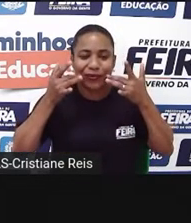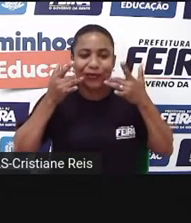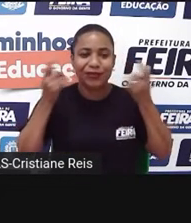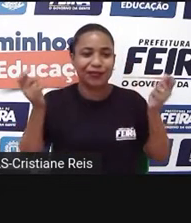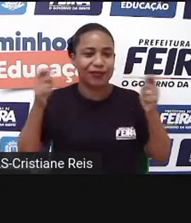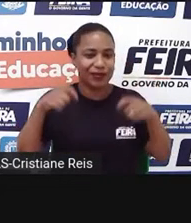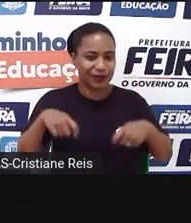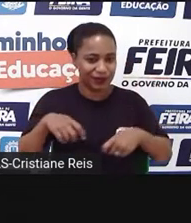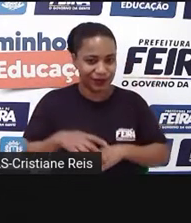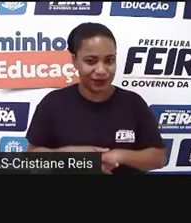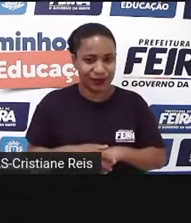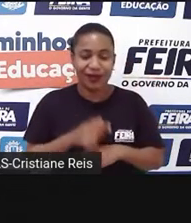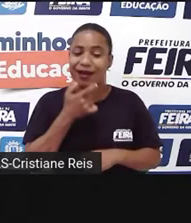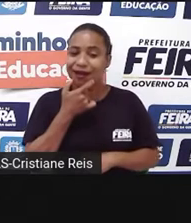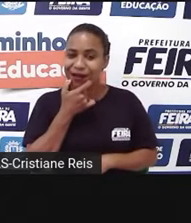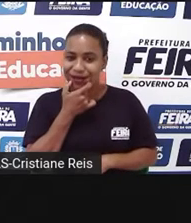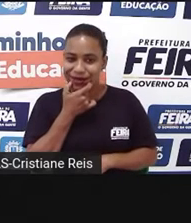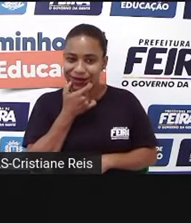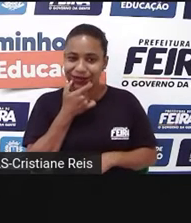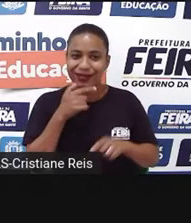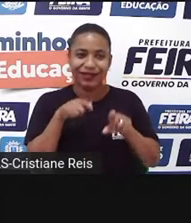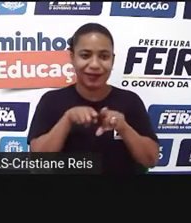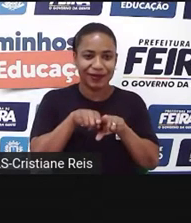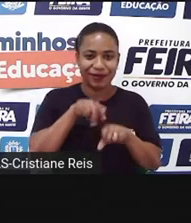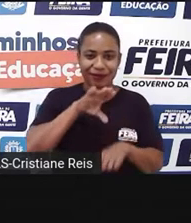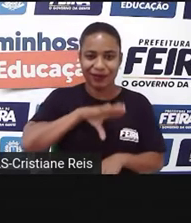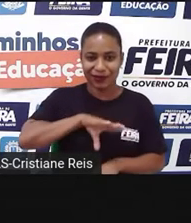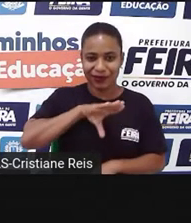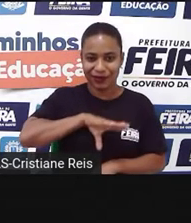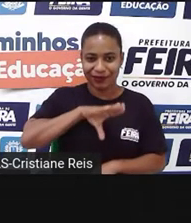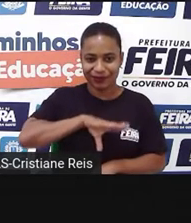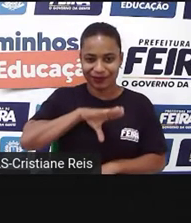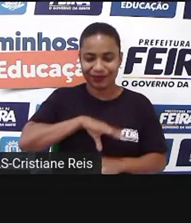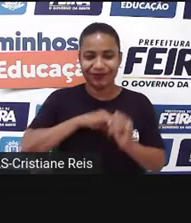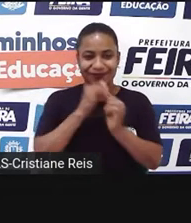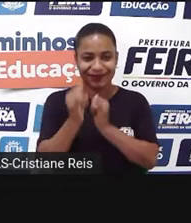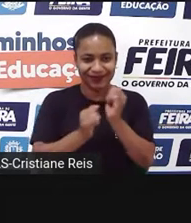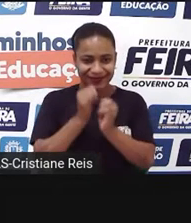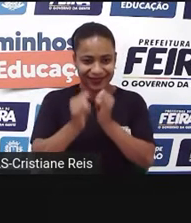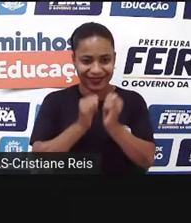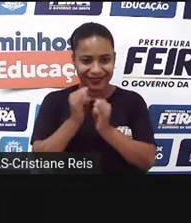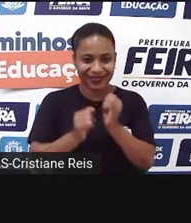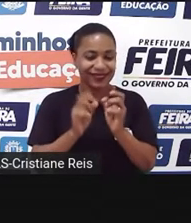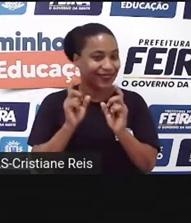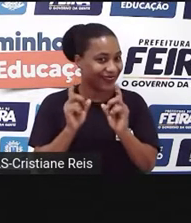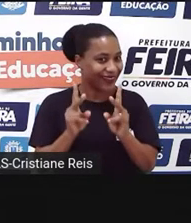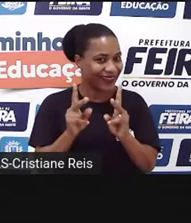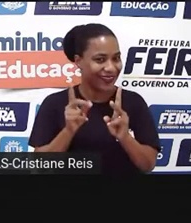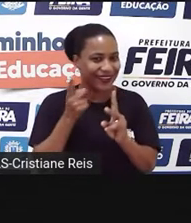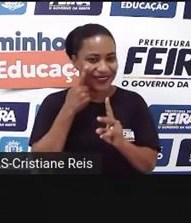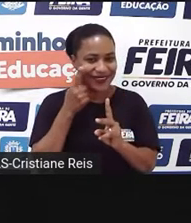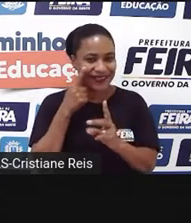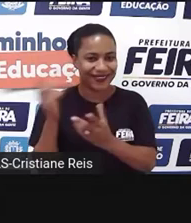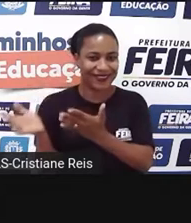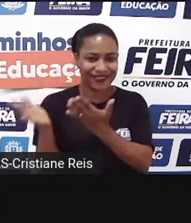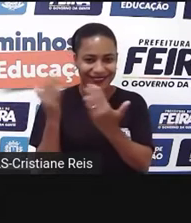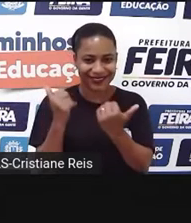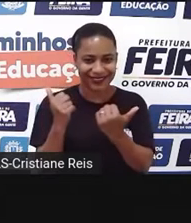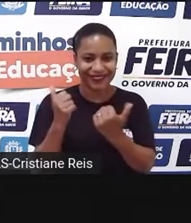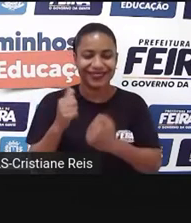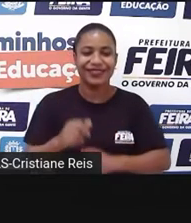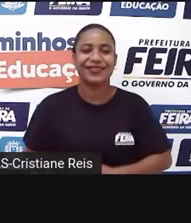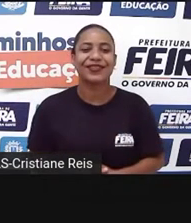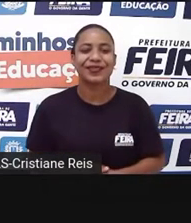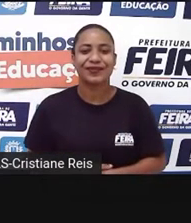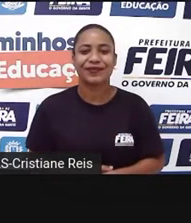encontrá-la tanto em inglês quanto em português na internet. Ok, let's go! Vamos lá, vamos ampliar um pouco mais os nossos